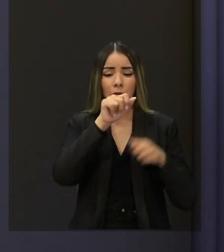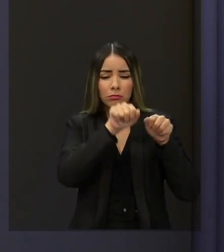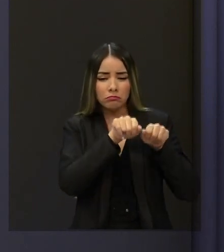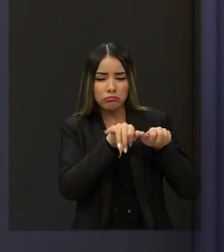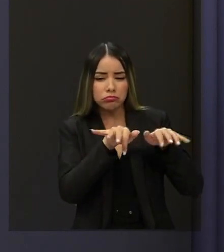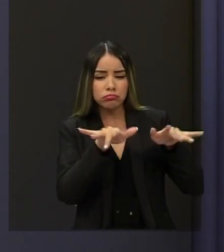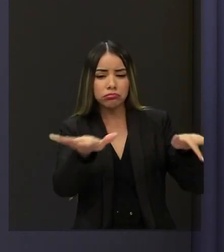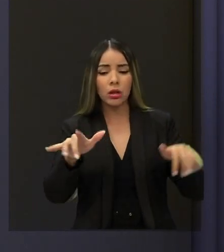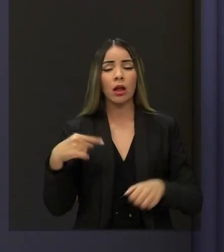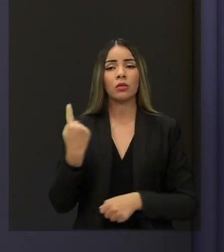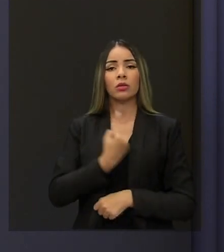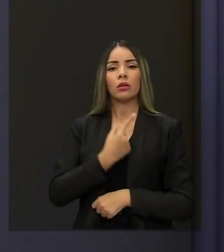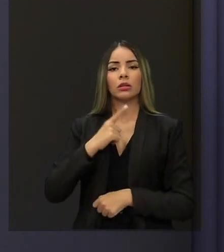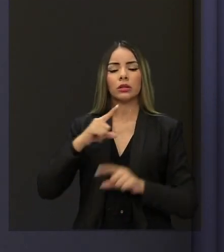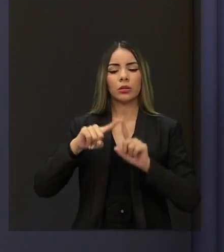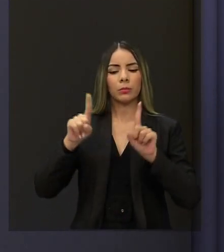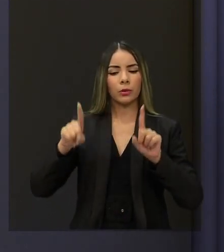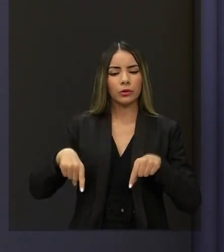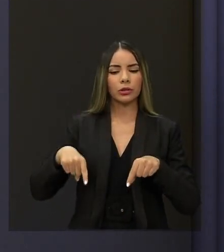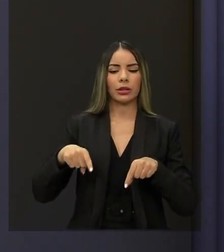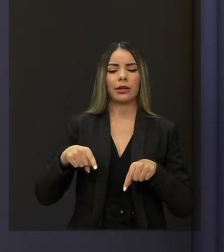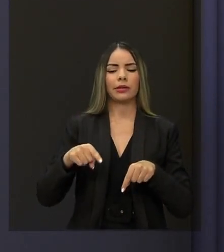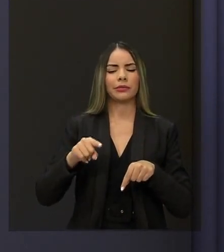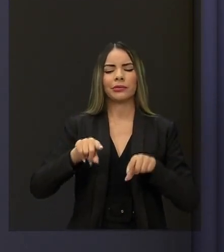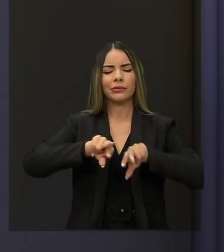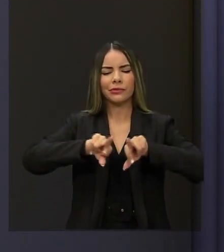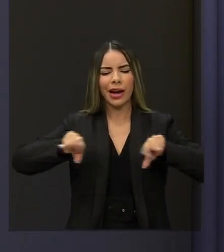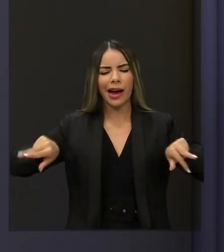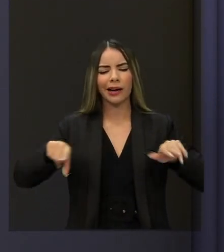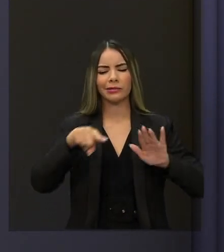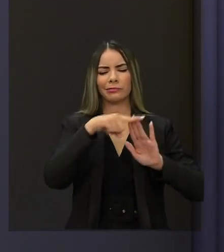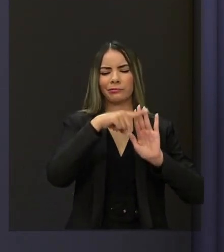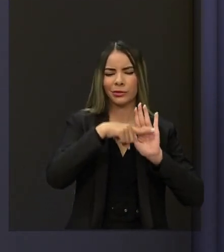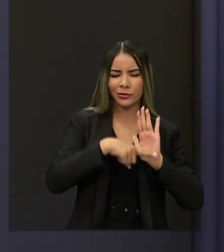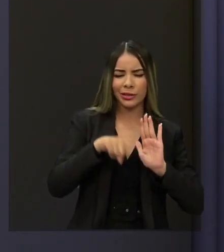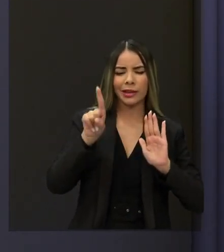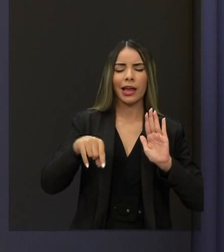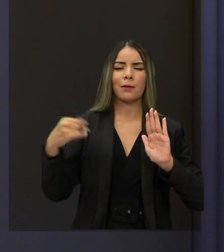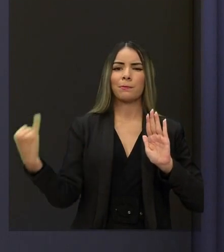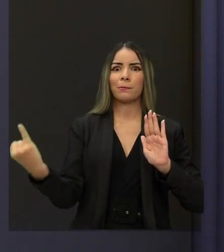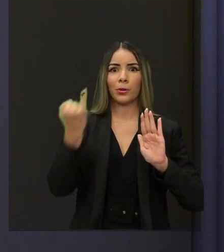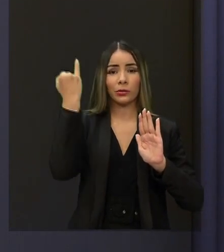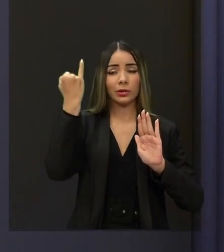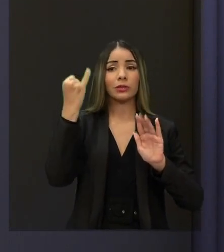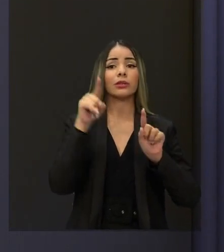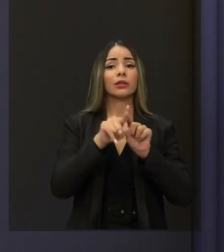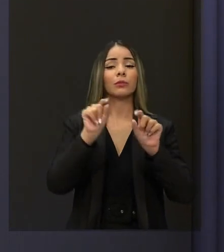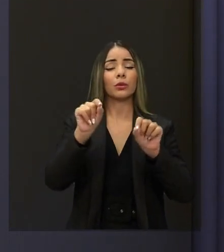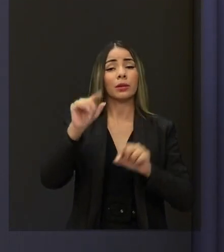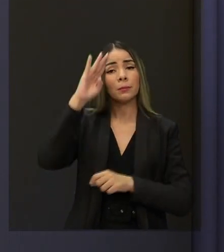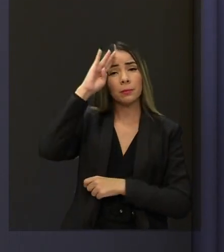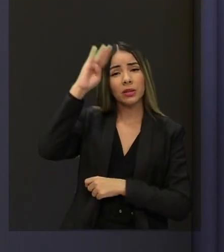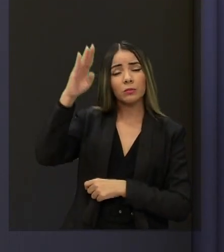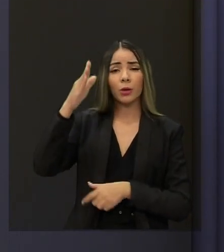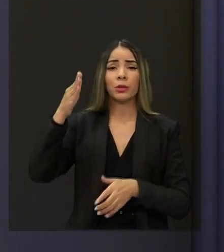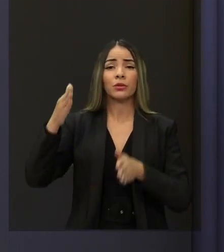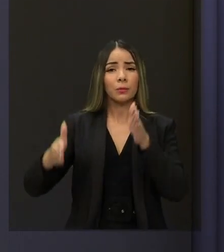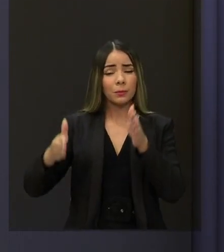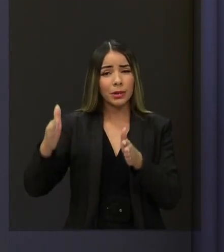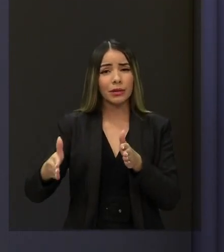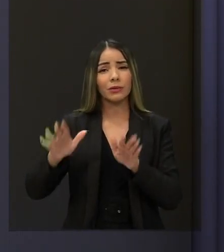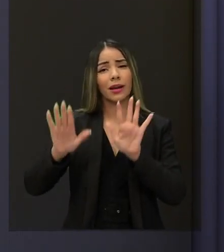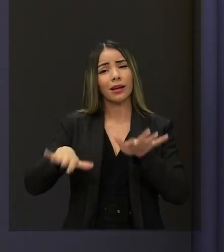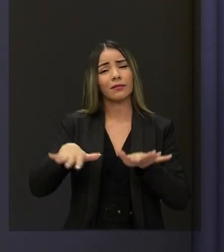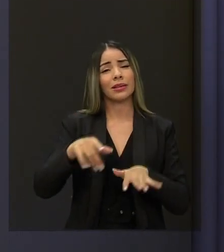do Estado do Ceará como o Cinturão das Águas, como o Malha d'Água que são muito importantes especialmente em períodos que nós temos que conviver com a